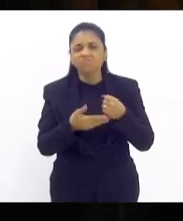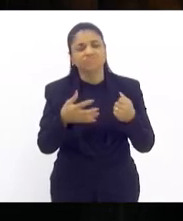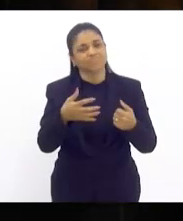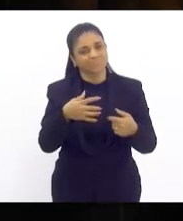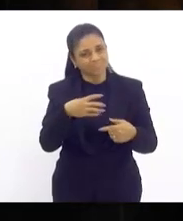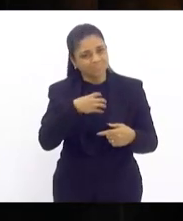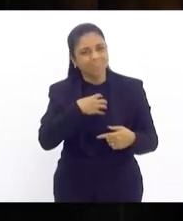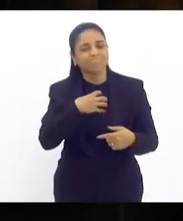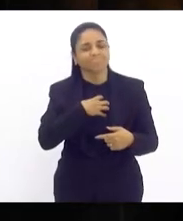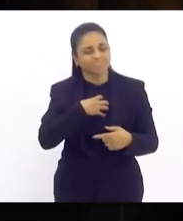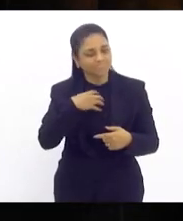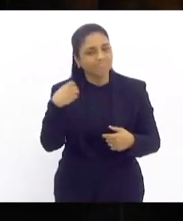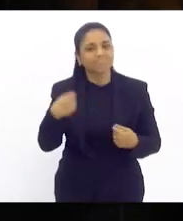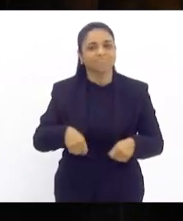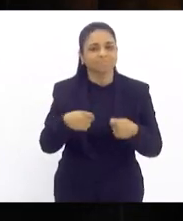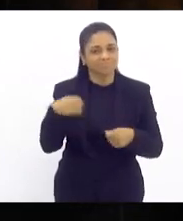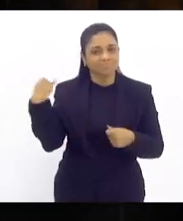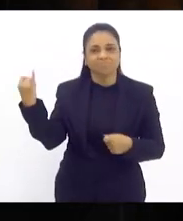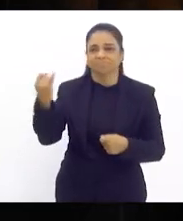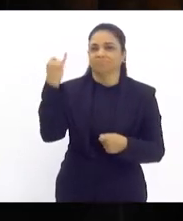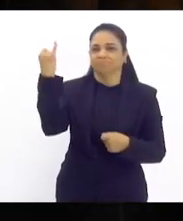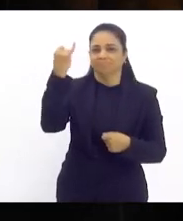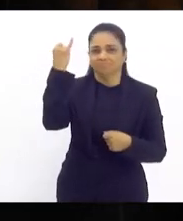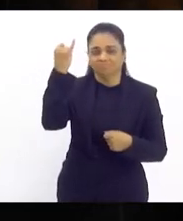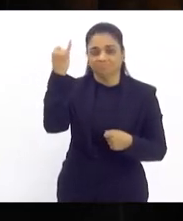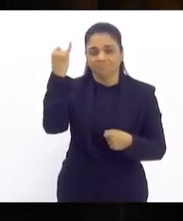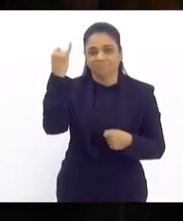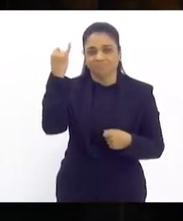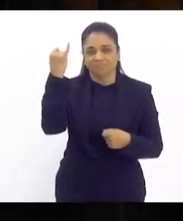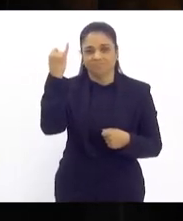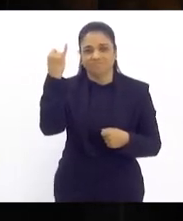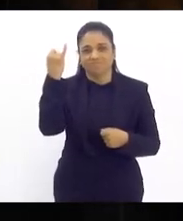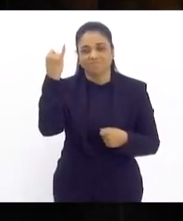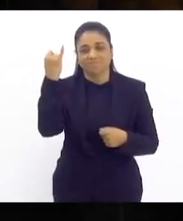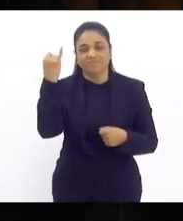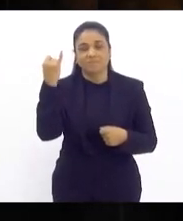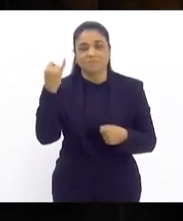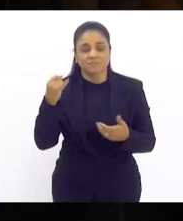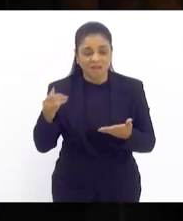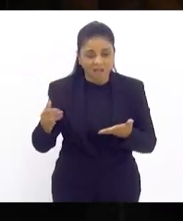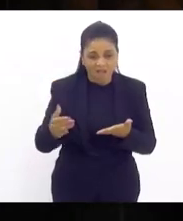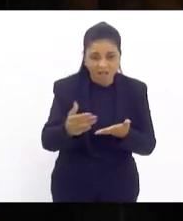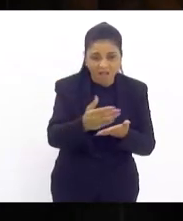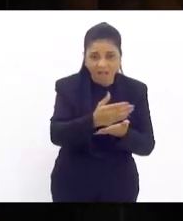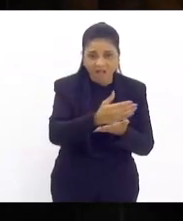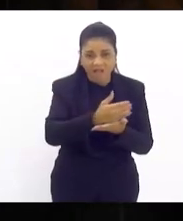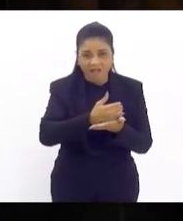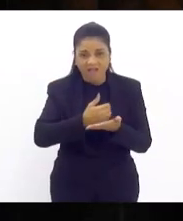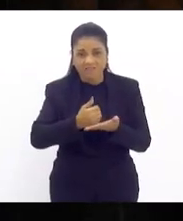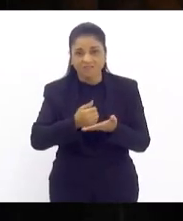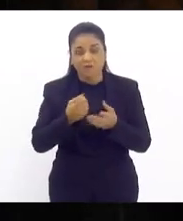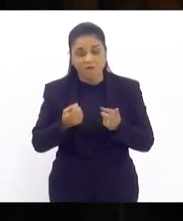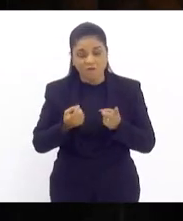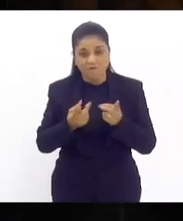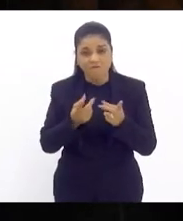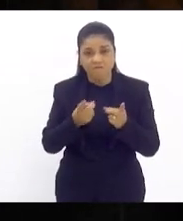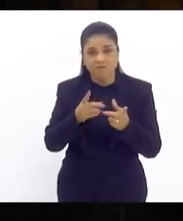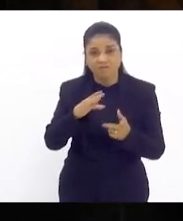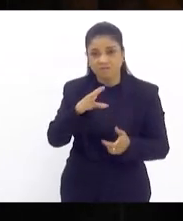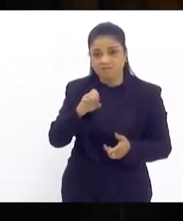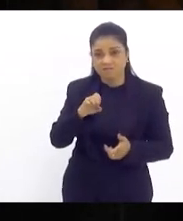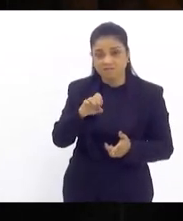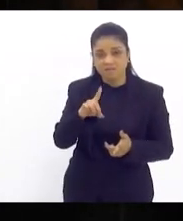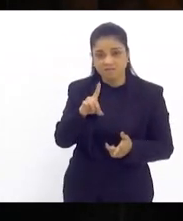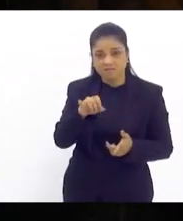fundamental que se a gente tem aí teve arrecadação recorde venda da CEDAI que a gente